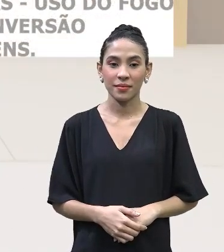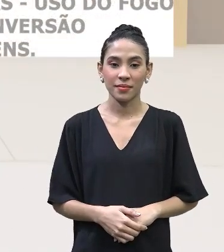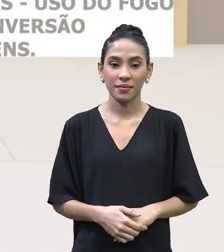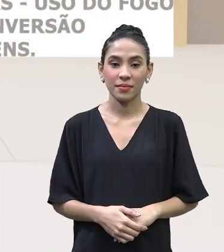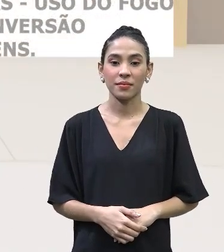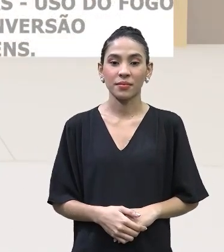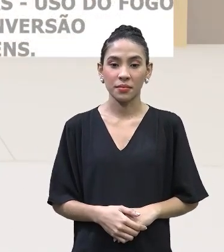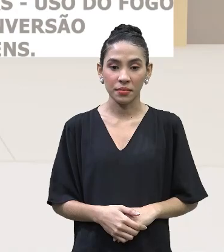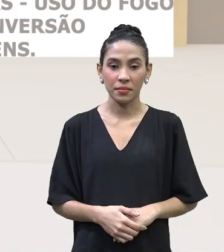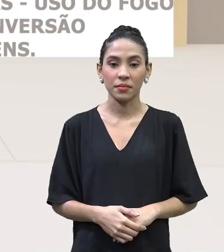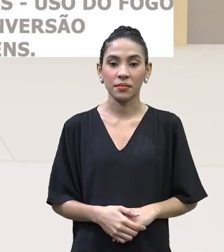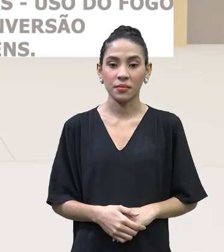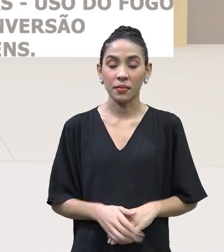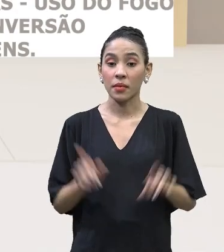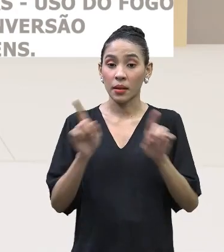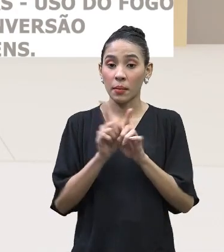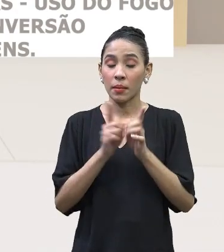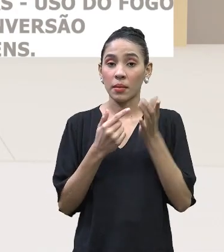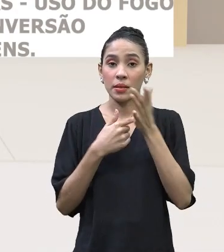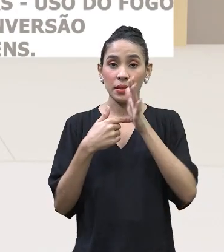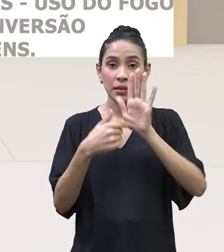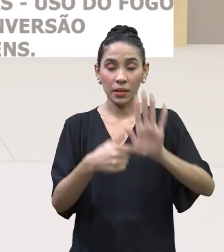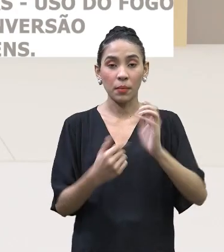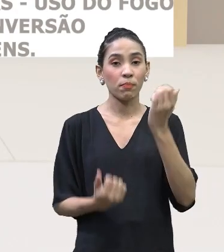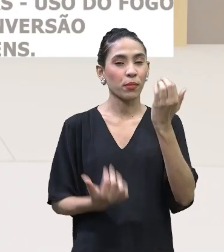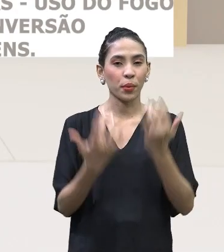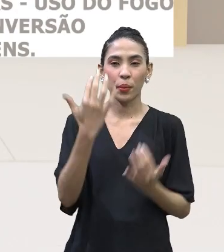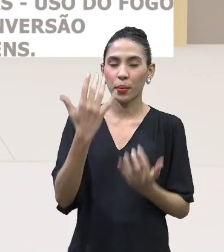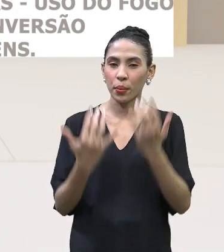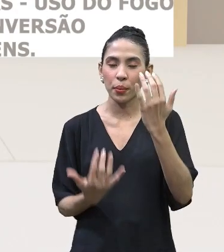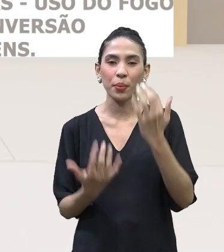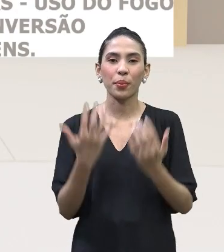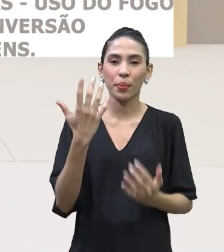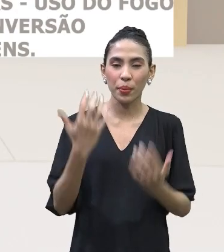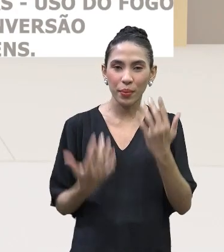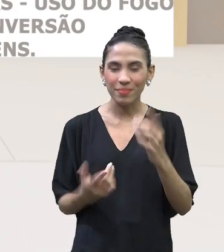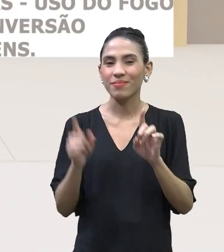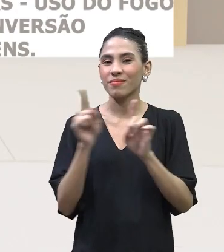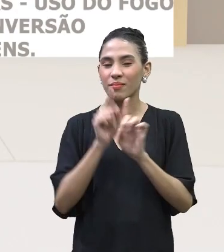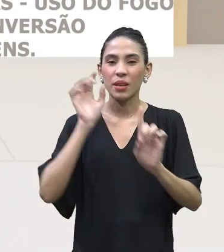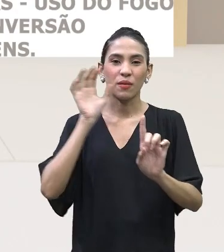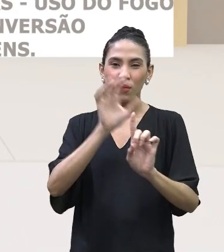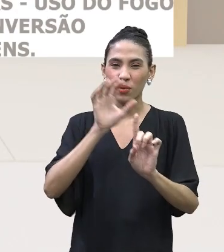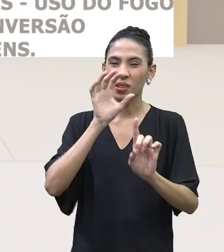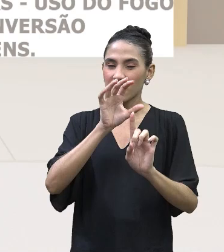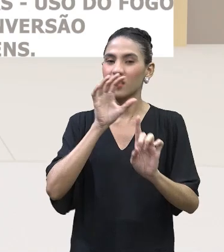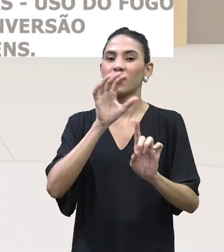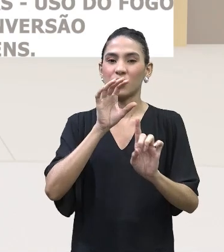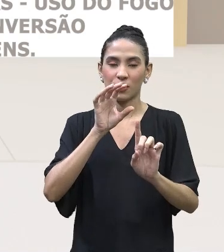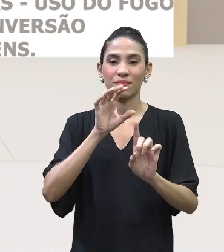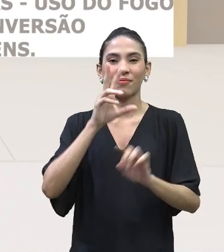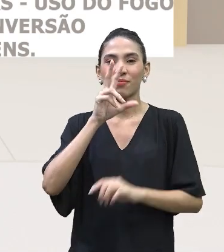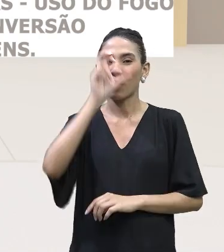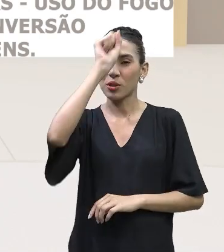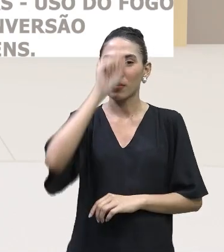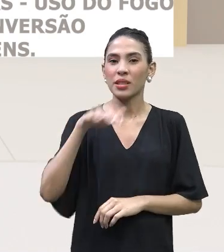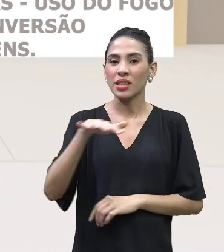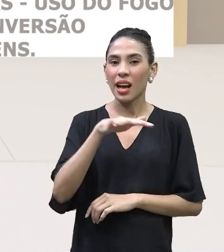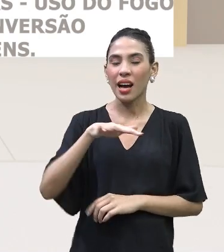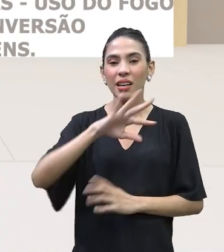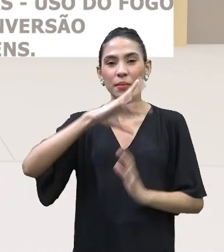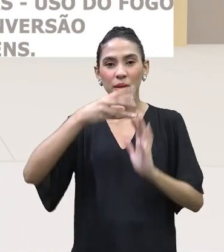Aqui, a gente mostrou para vocês também as queimadas, tá? Que impactam de forma drástica também a região